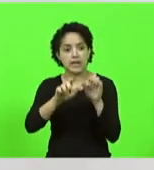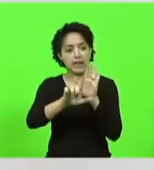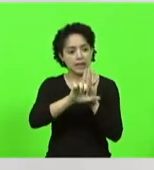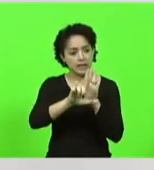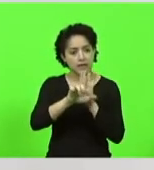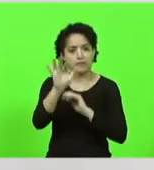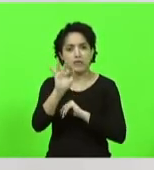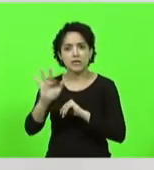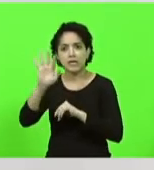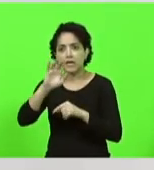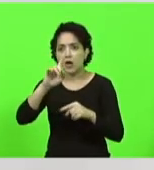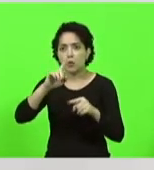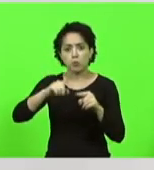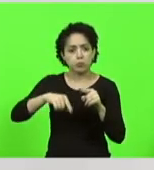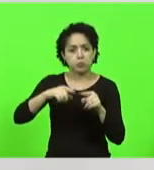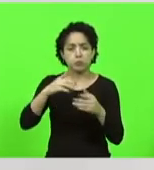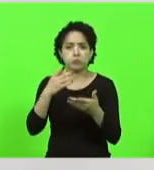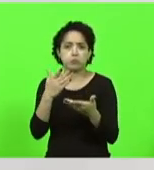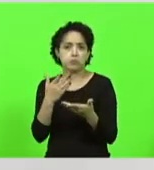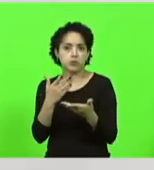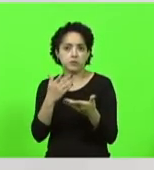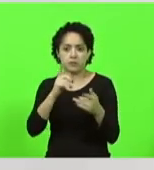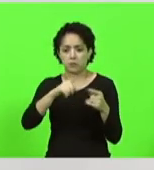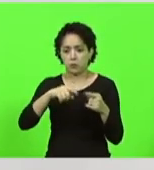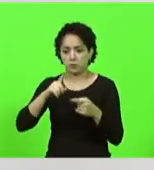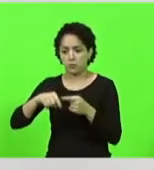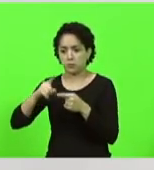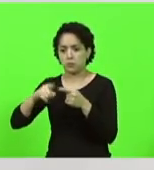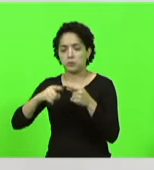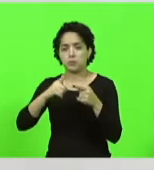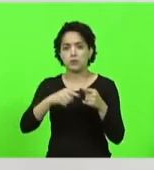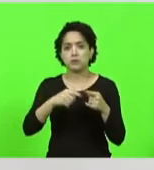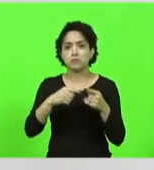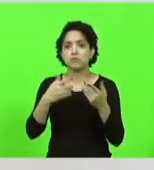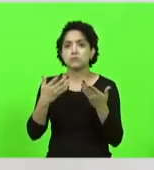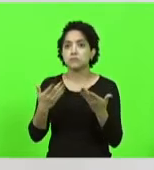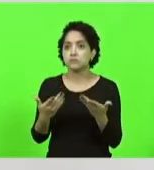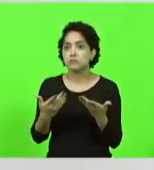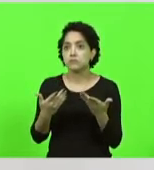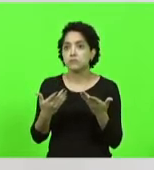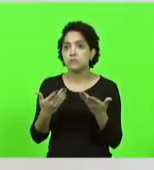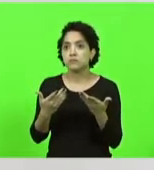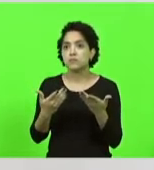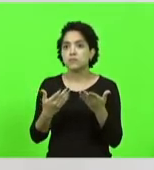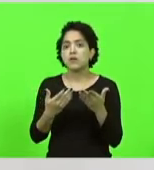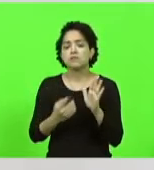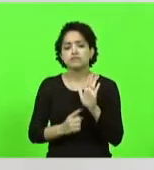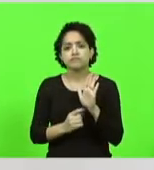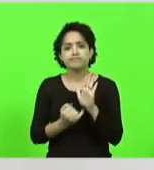sim não permite nada mas e por que que não falam em inflação então